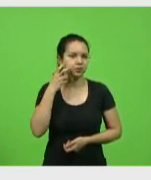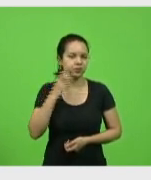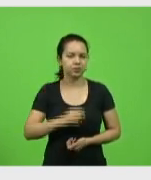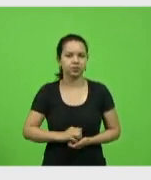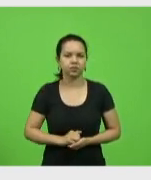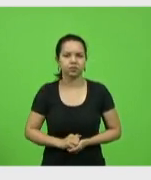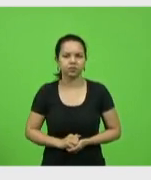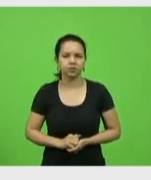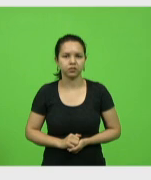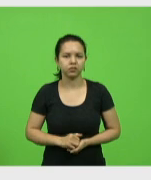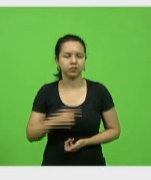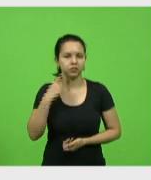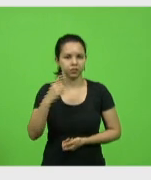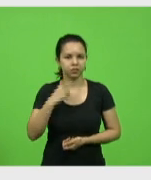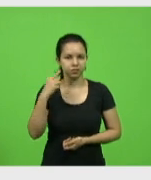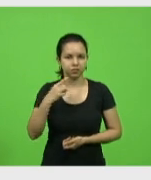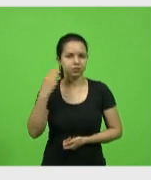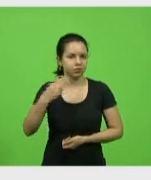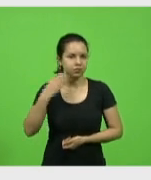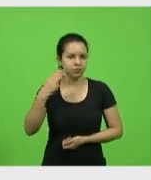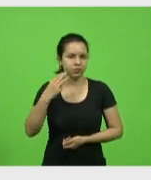Deputado Márcio Machado.